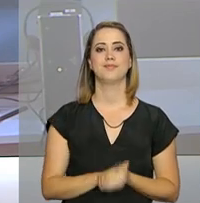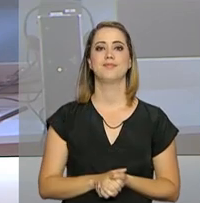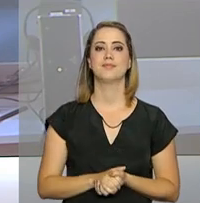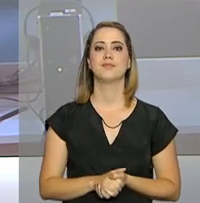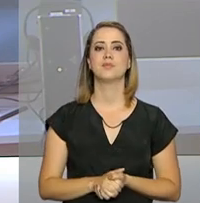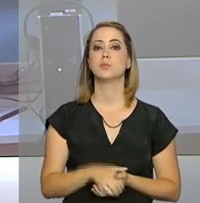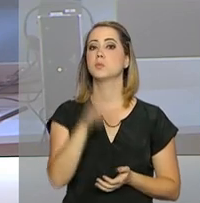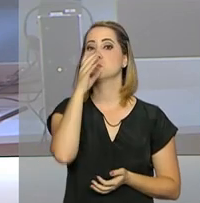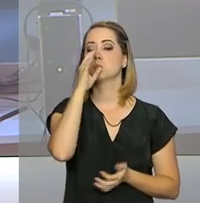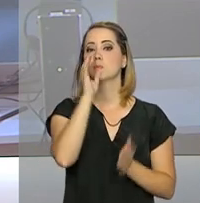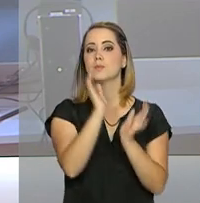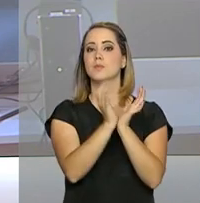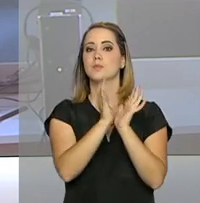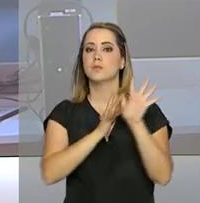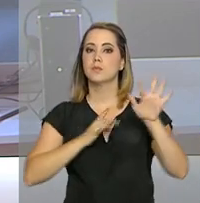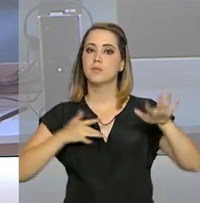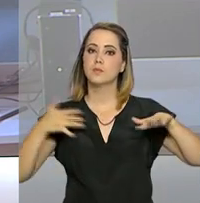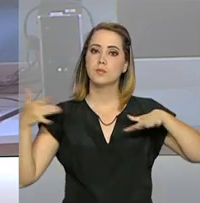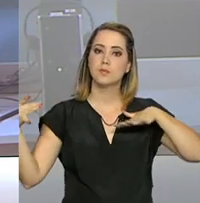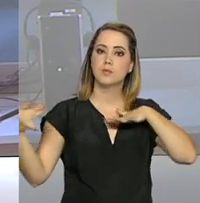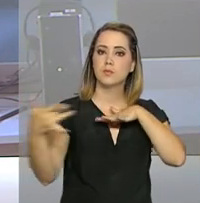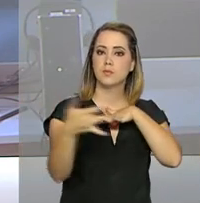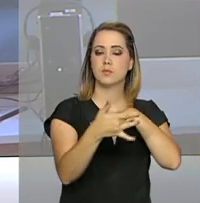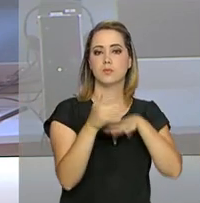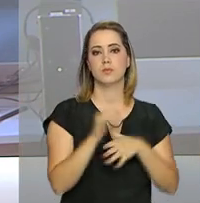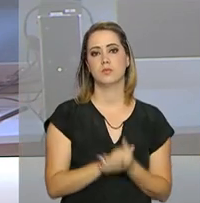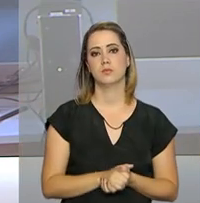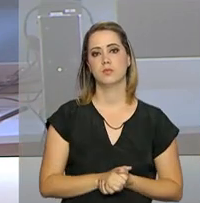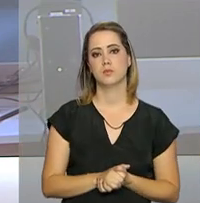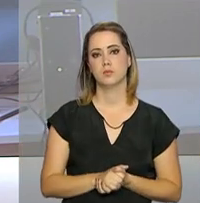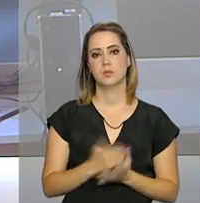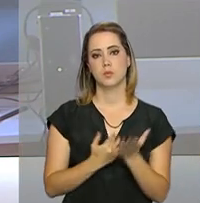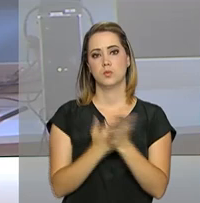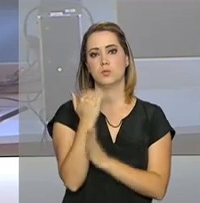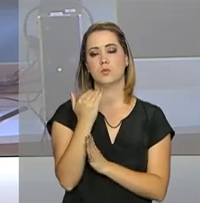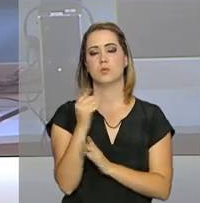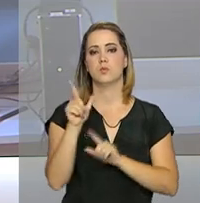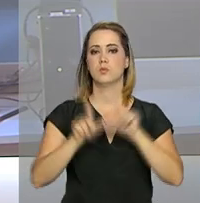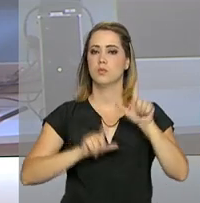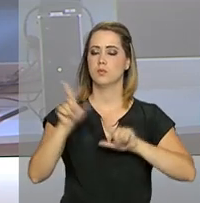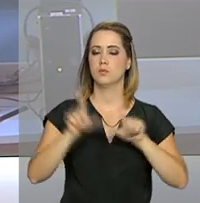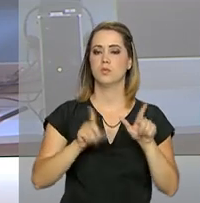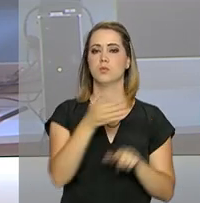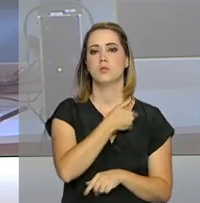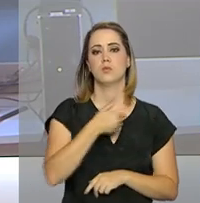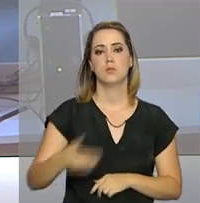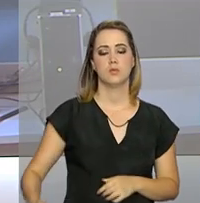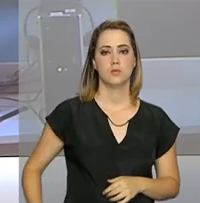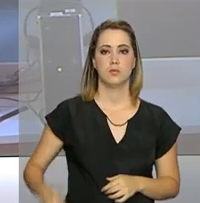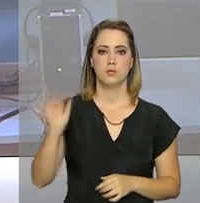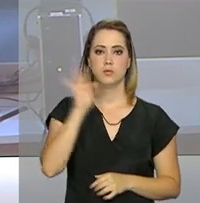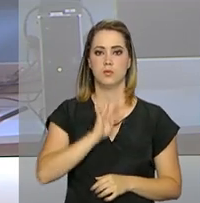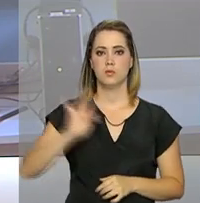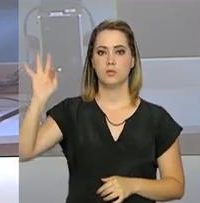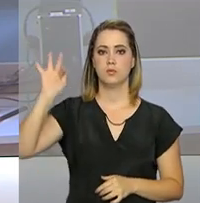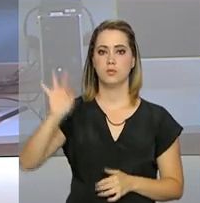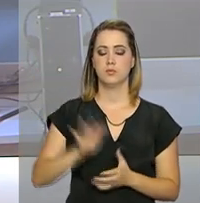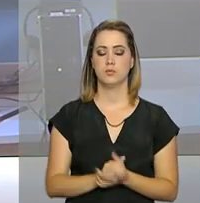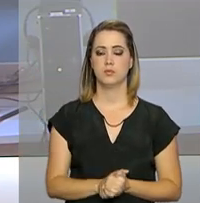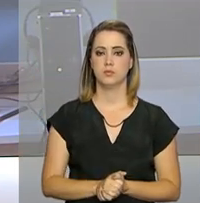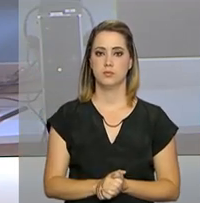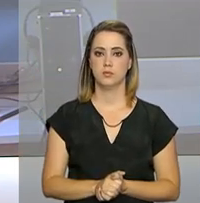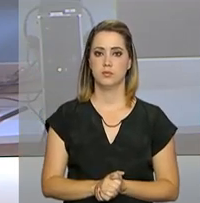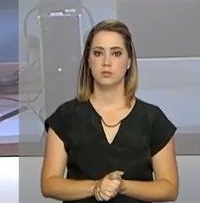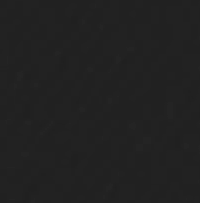NBR. Acompanhe as novidades também pelas nossas redes sociais. E continue com a gente aqui na NBR, a TV do Governo